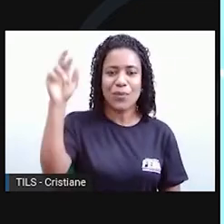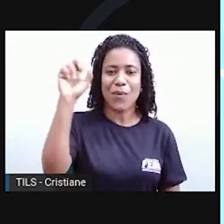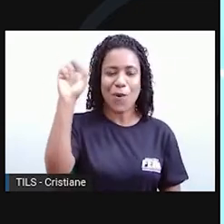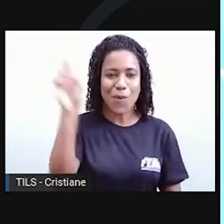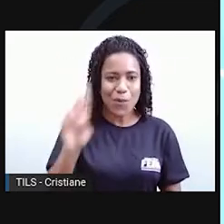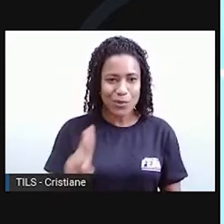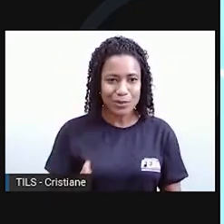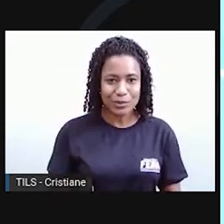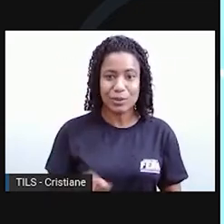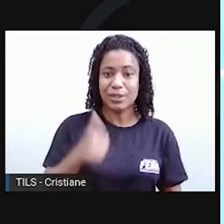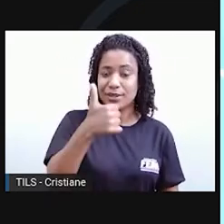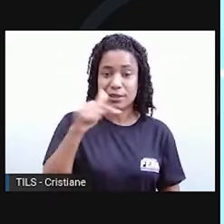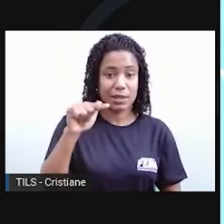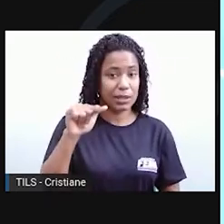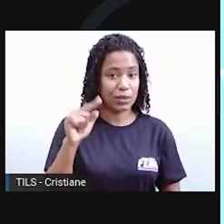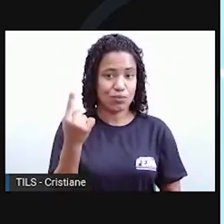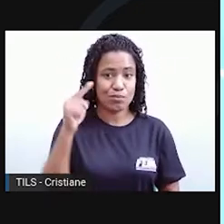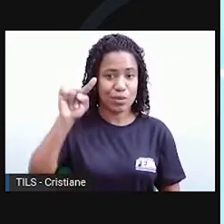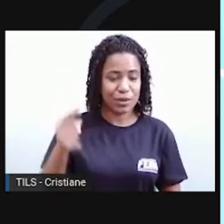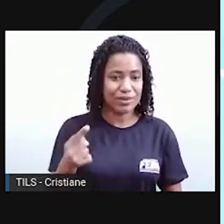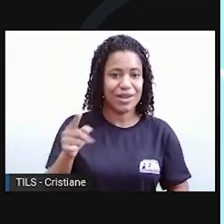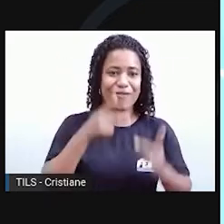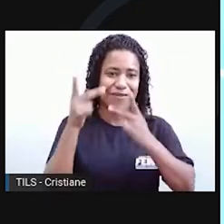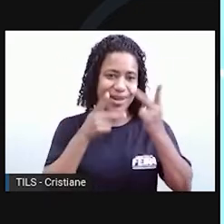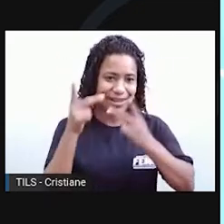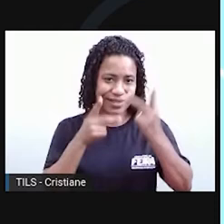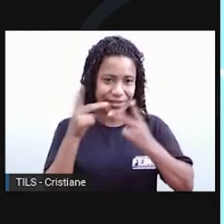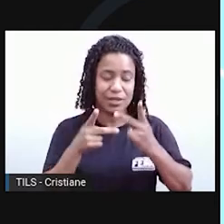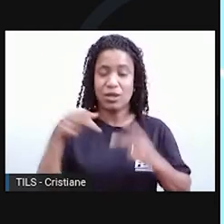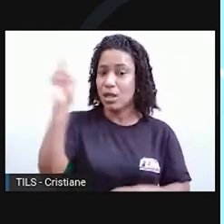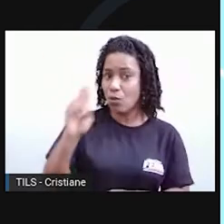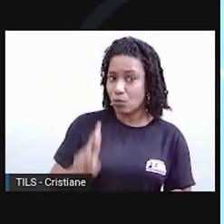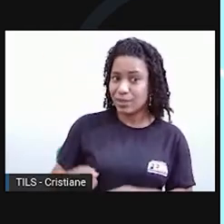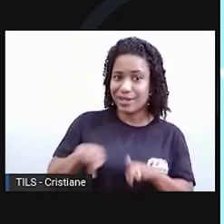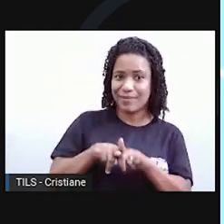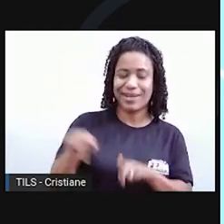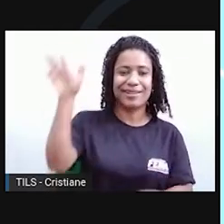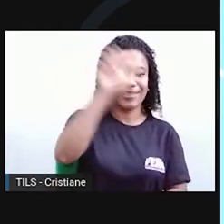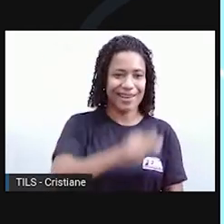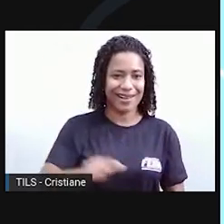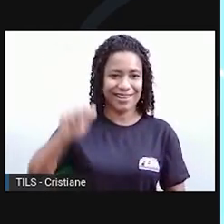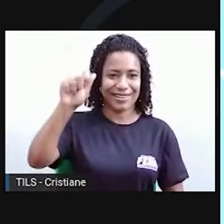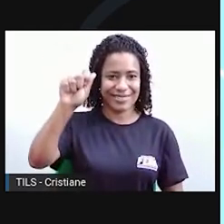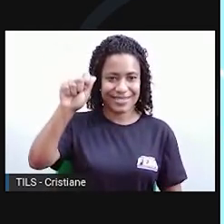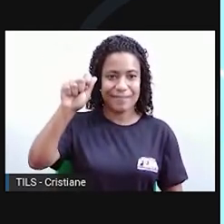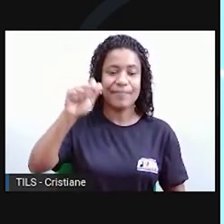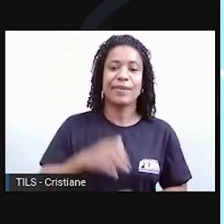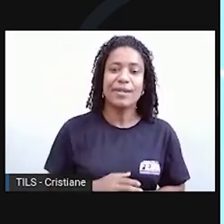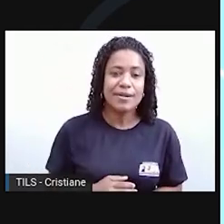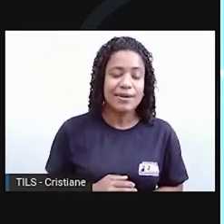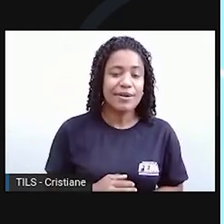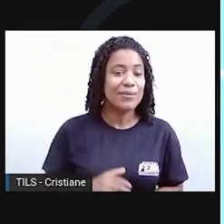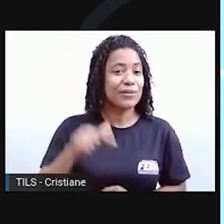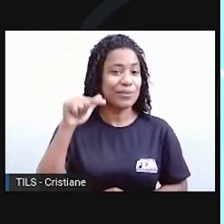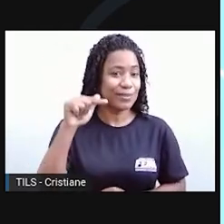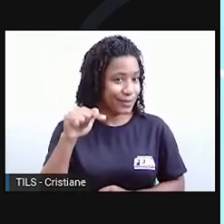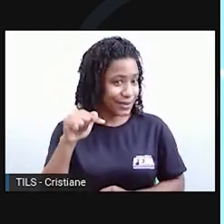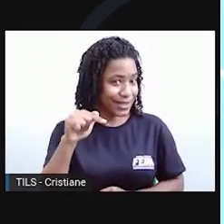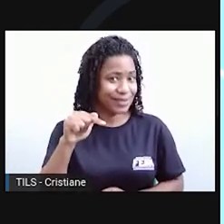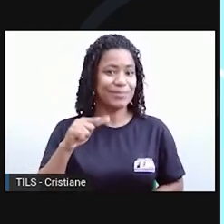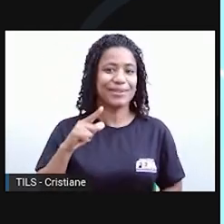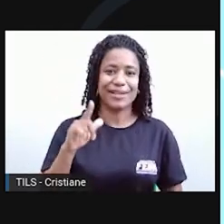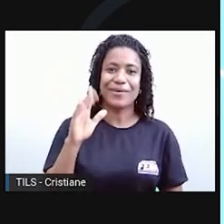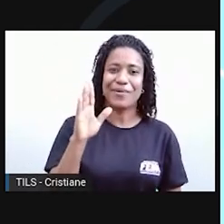falantes, o encontraremos na Rússia, é claro, e na Ásia Central. E já no sétimo lugar ficou com o bengalês,